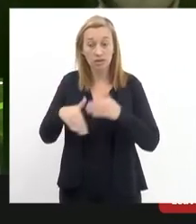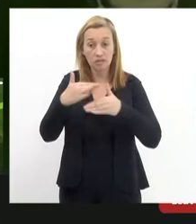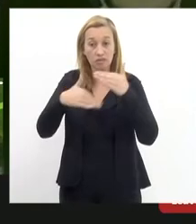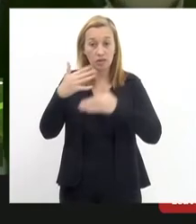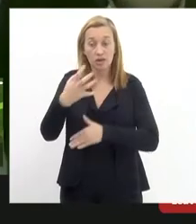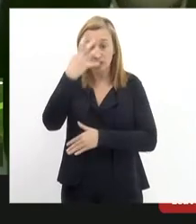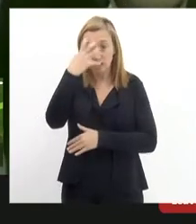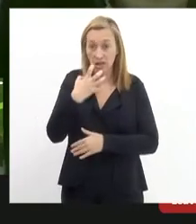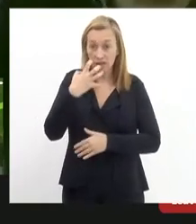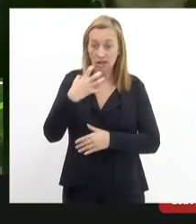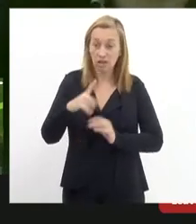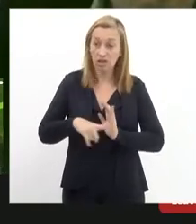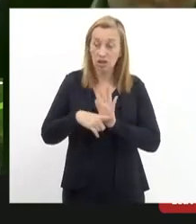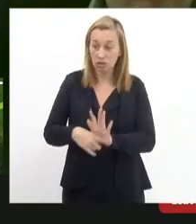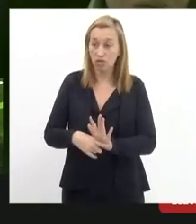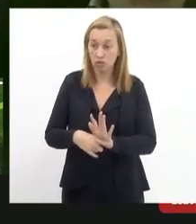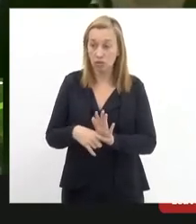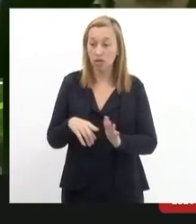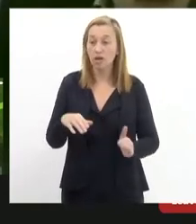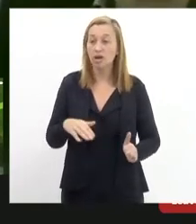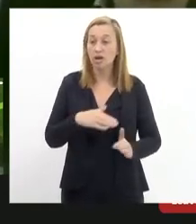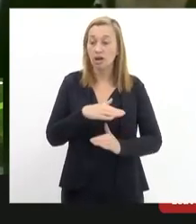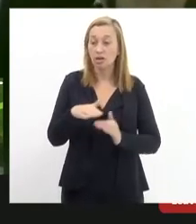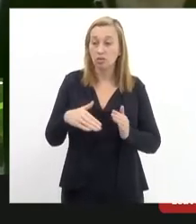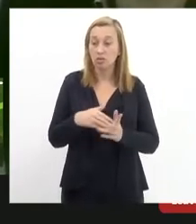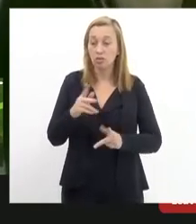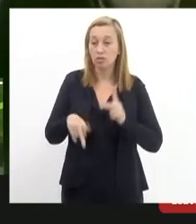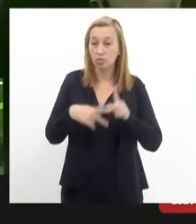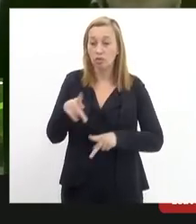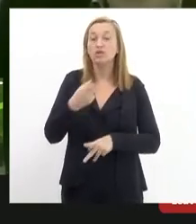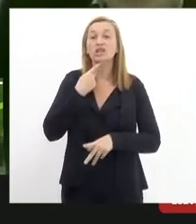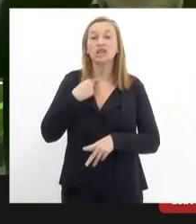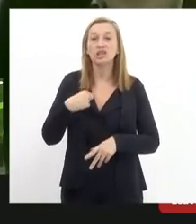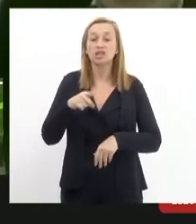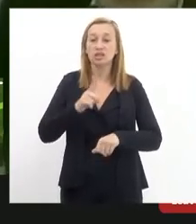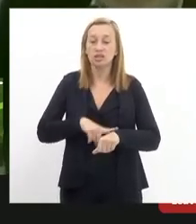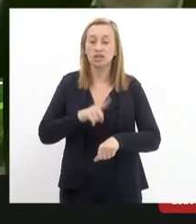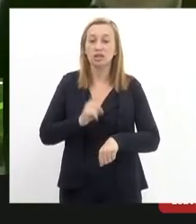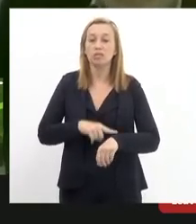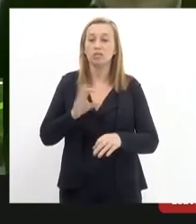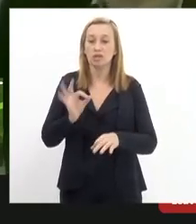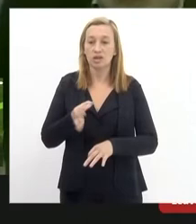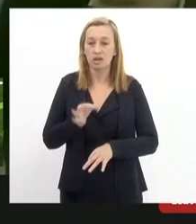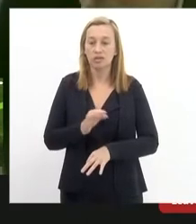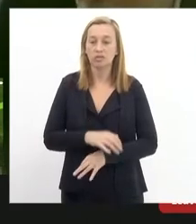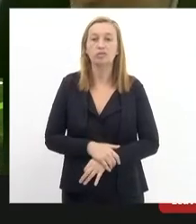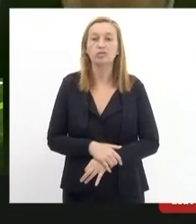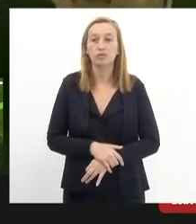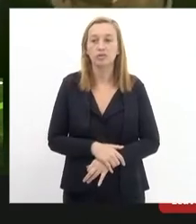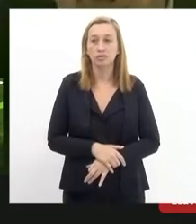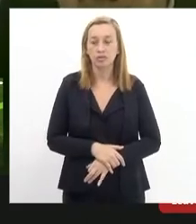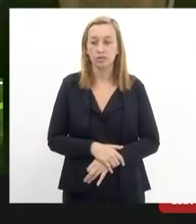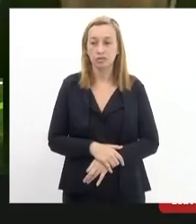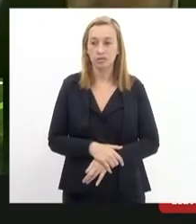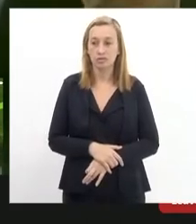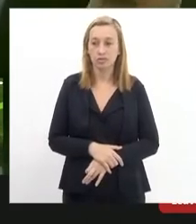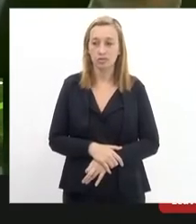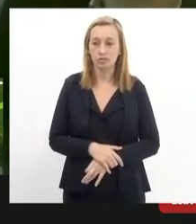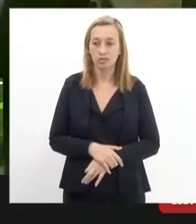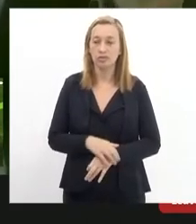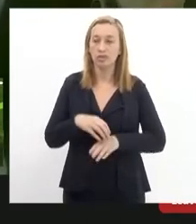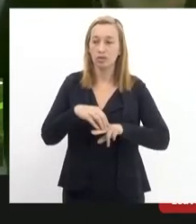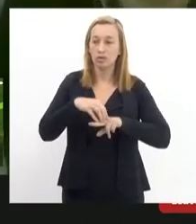ao atendimento dos anseios sobretudo da população nesse tema específico que diz respeito ao bonde de Santa